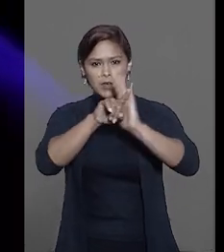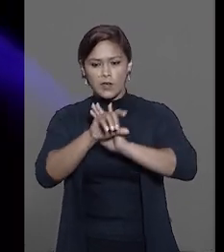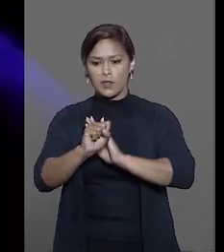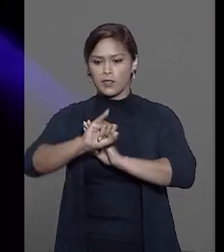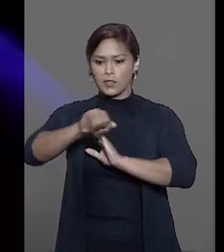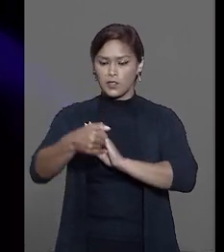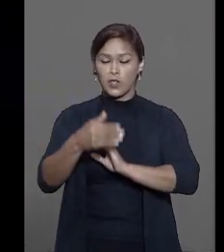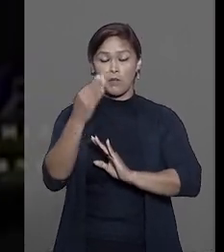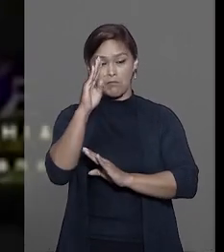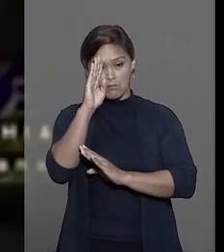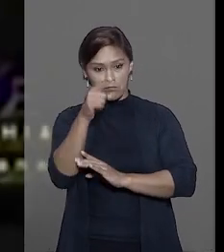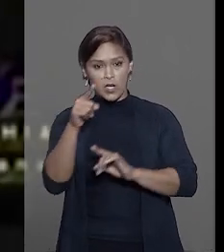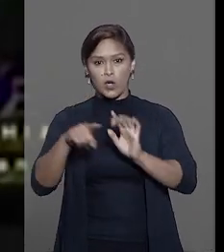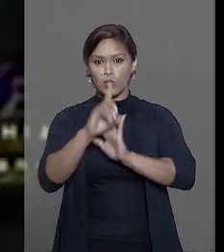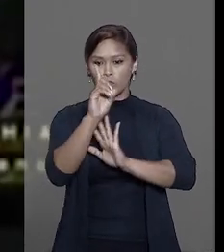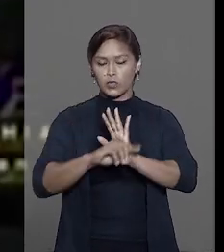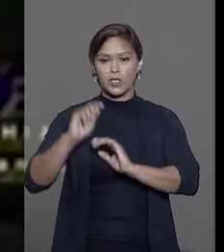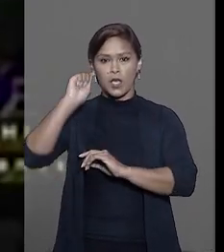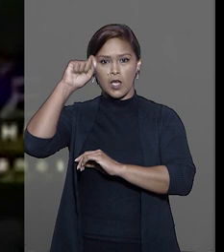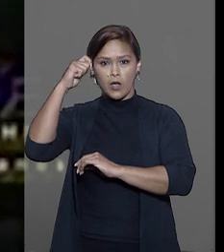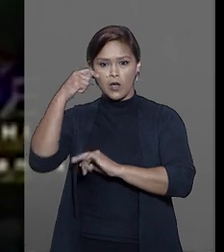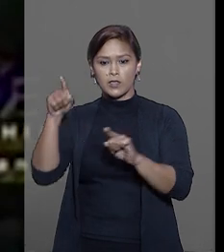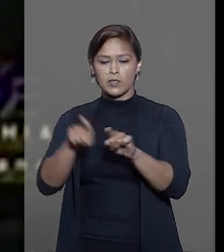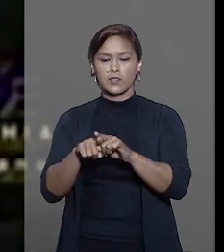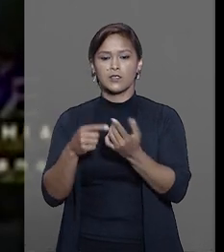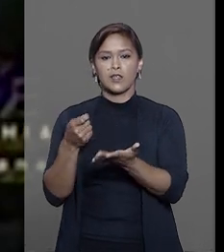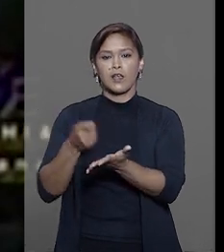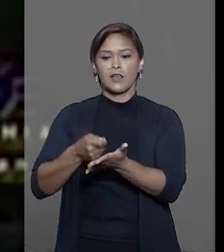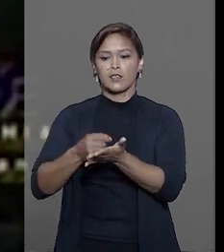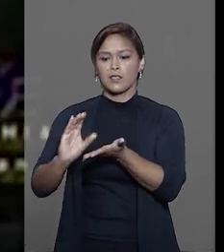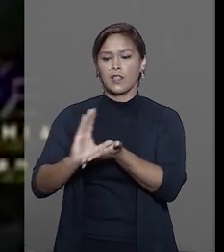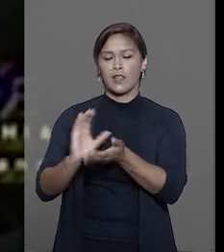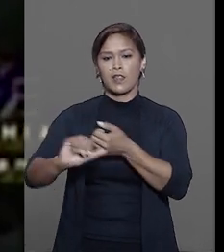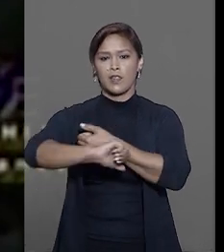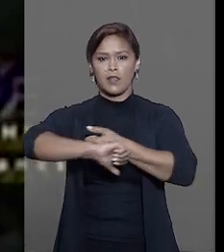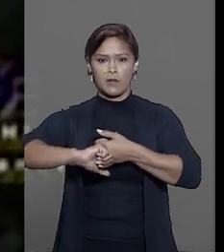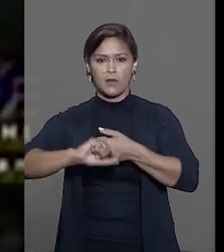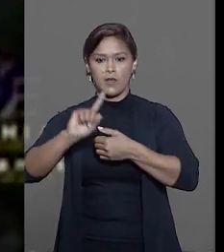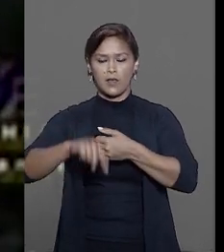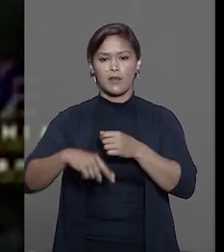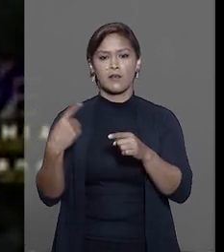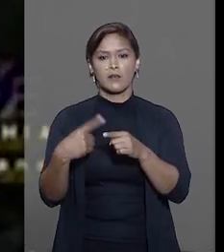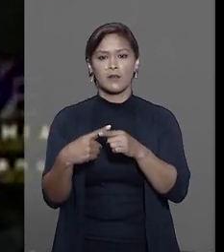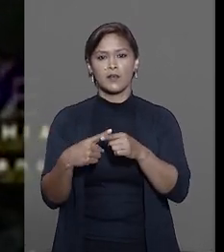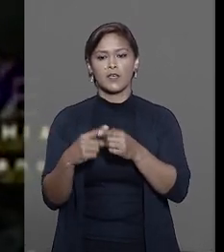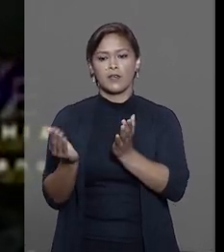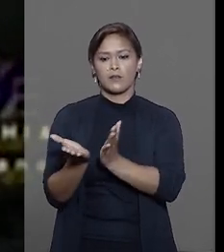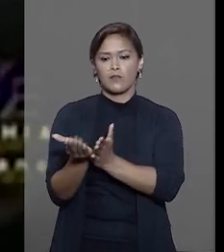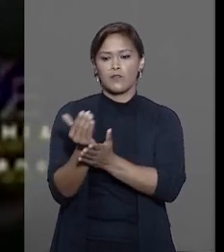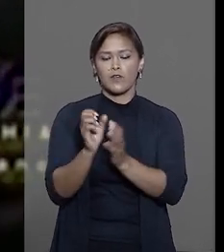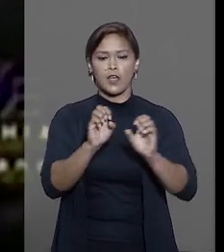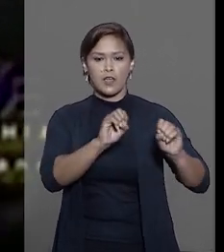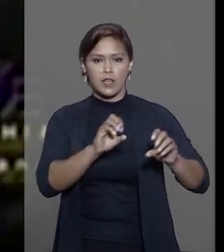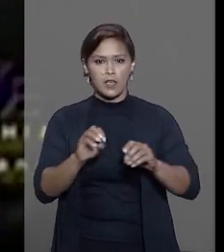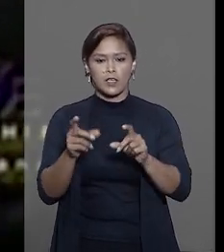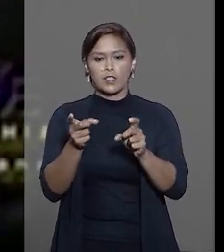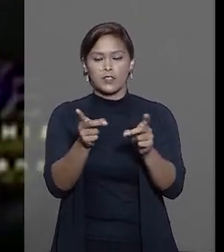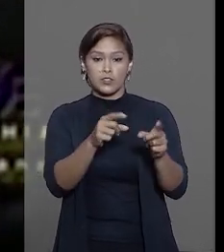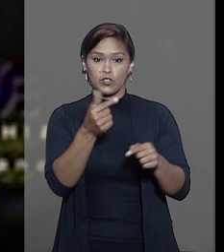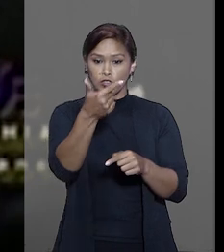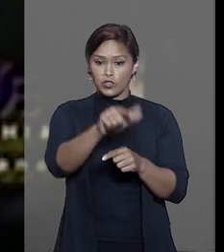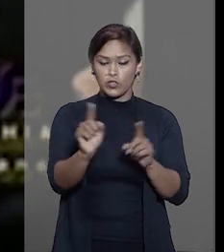STJ, que reconheceu o direito do artista à indenização por danos morais, em razão da remasterização não